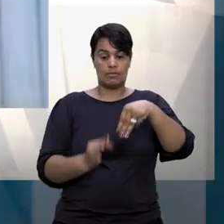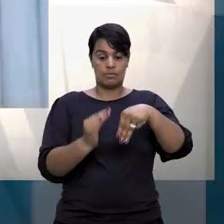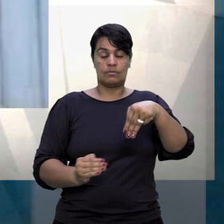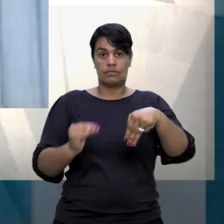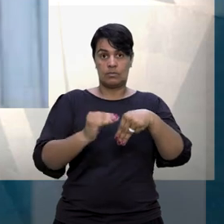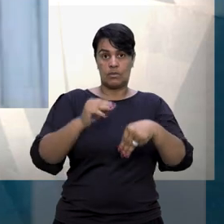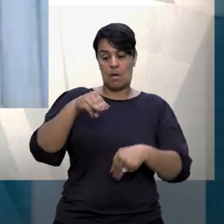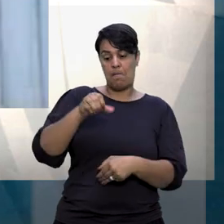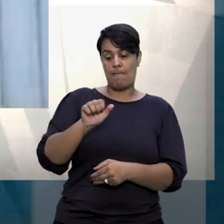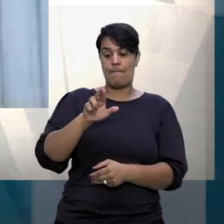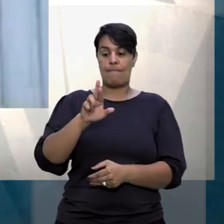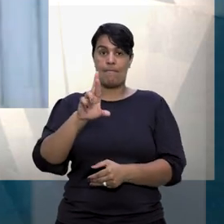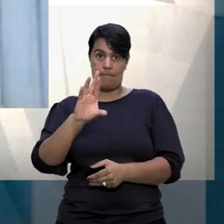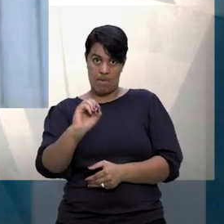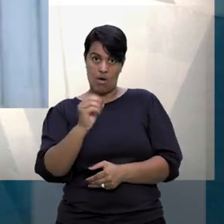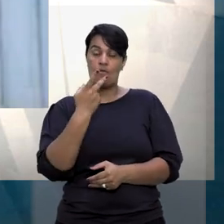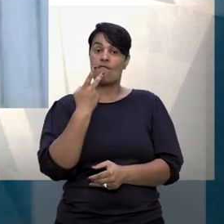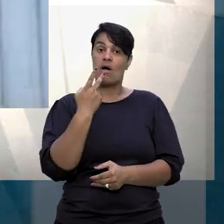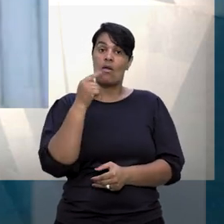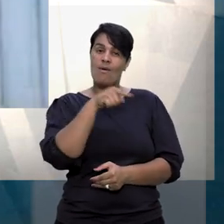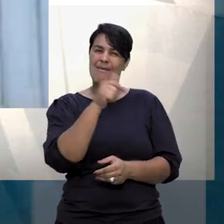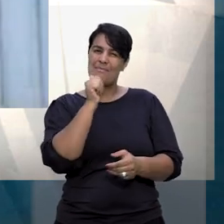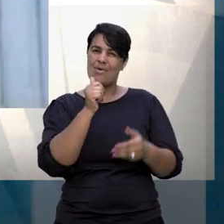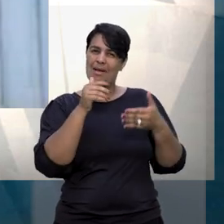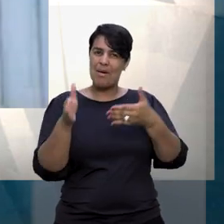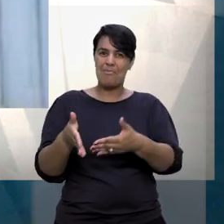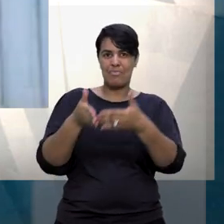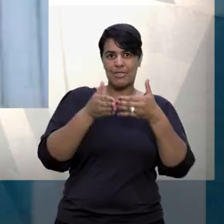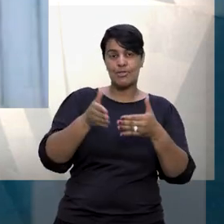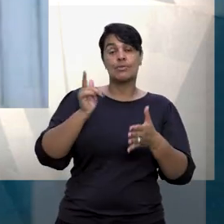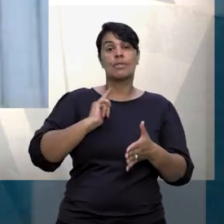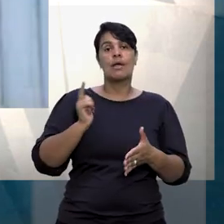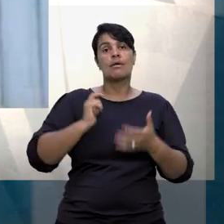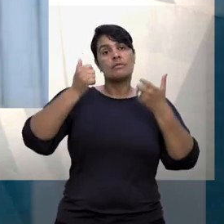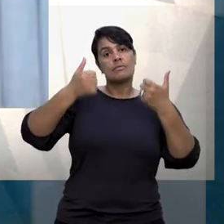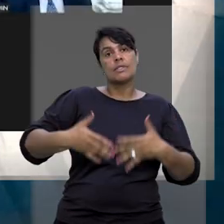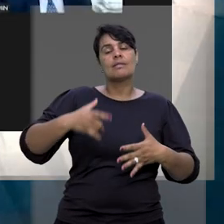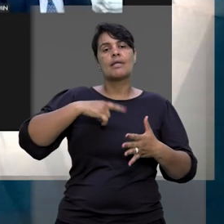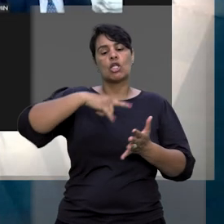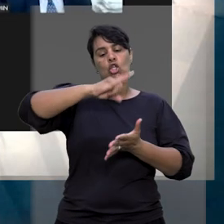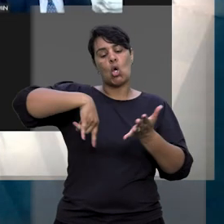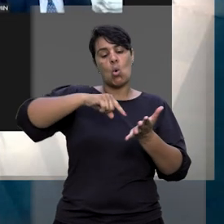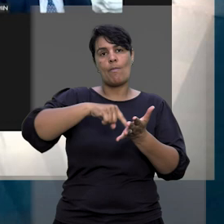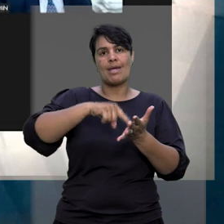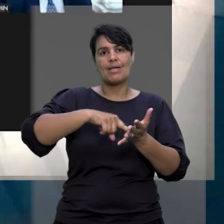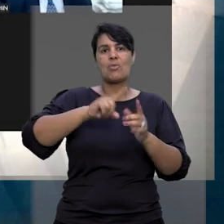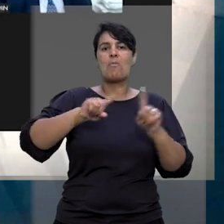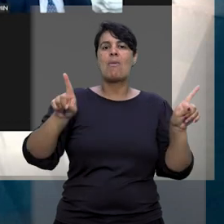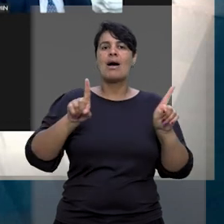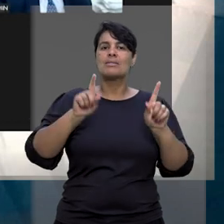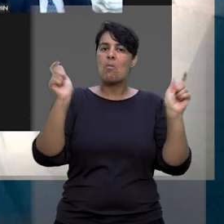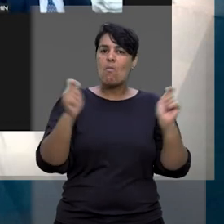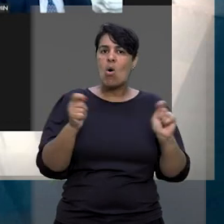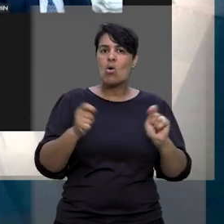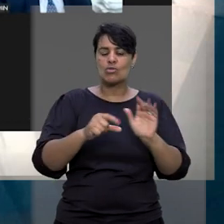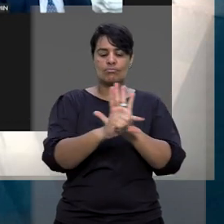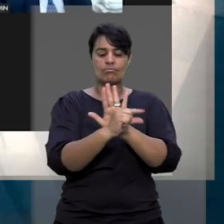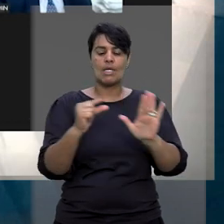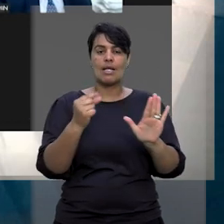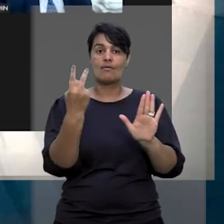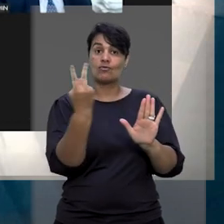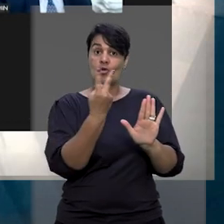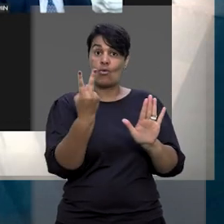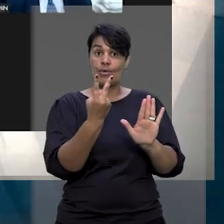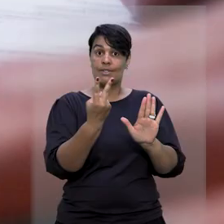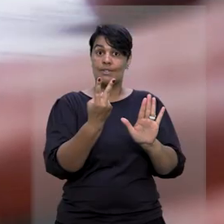ministro Mauro Campbel Marx, apontou que a requerente defendeu a existência de um documento que só é favorável em dois parágrafos da